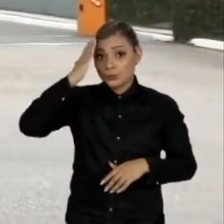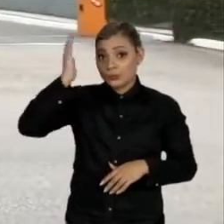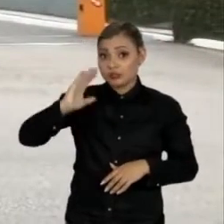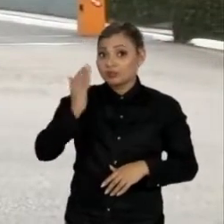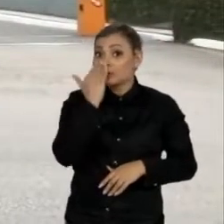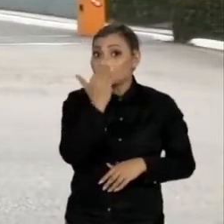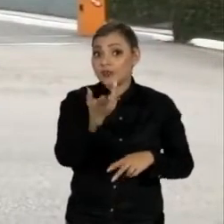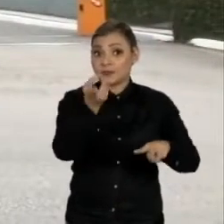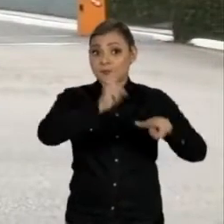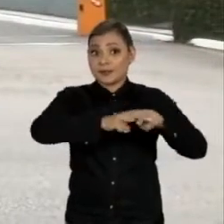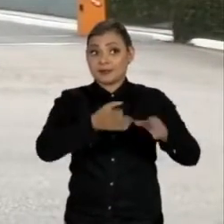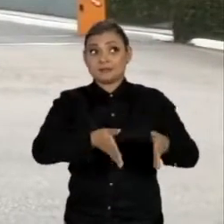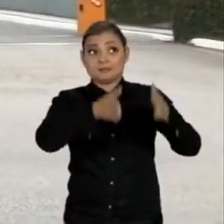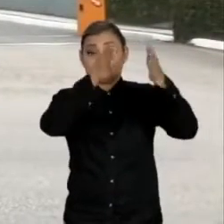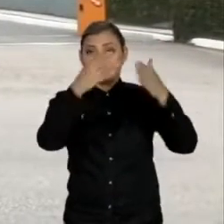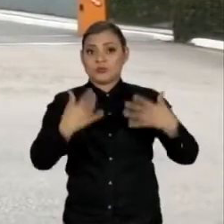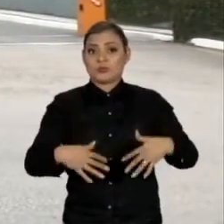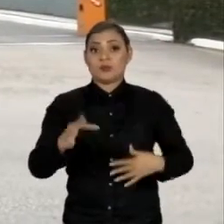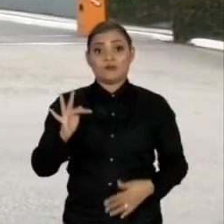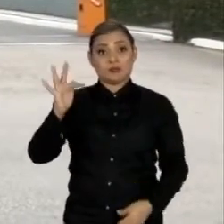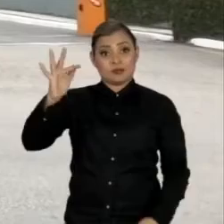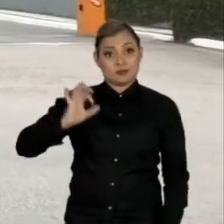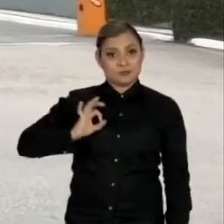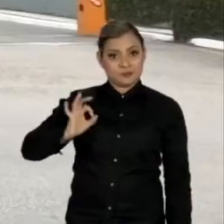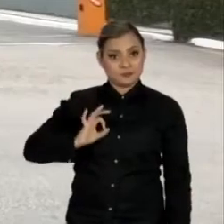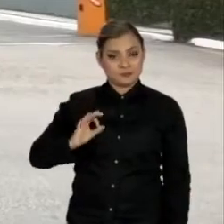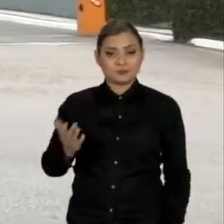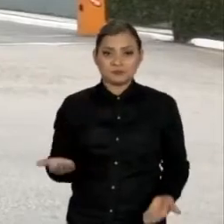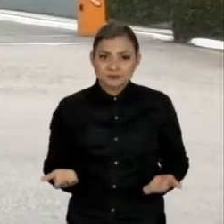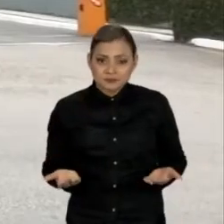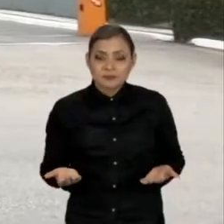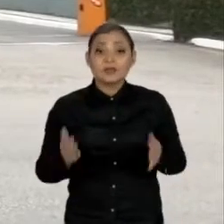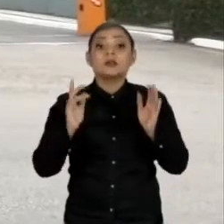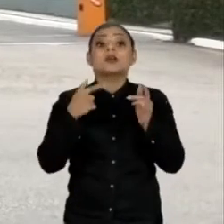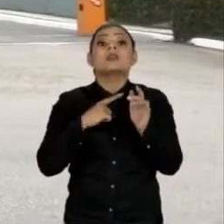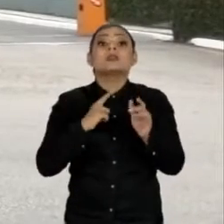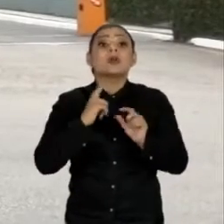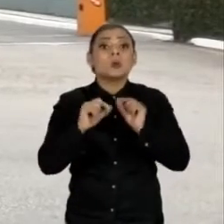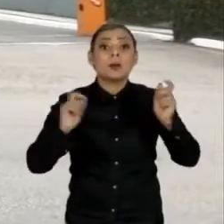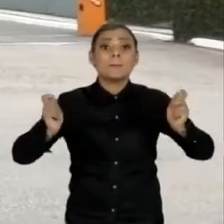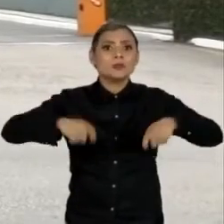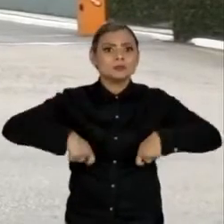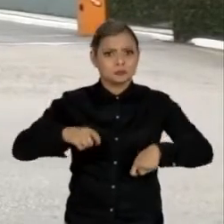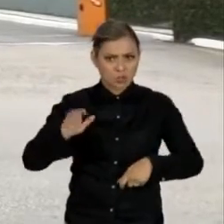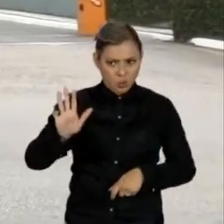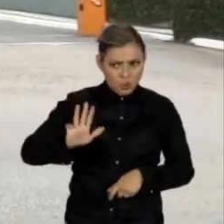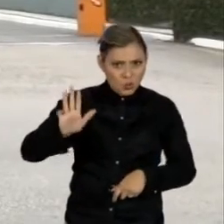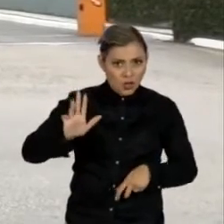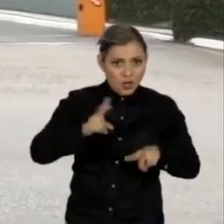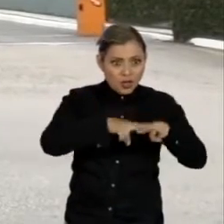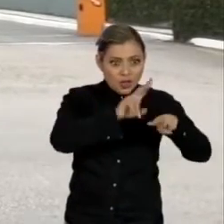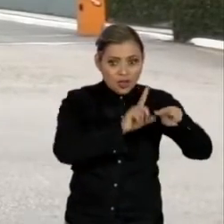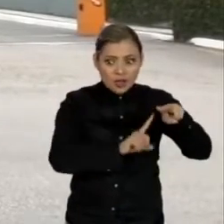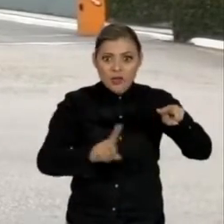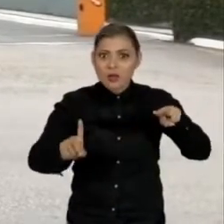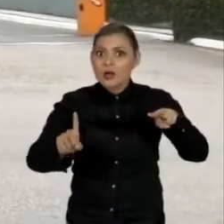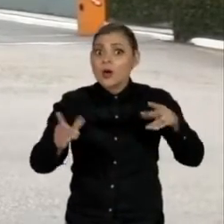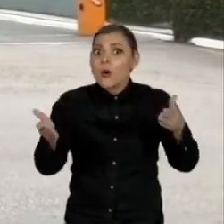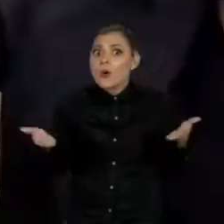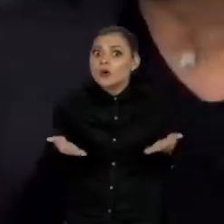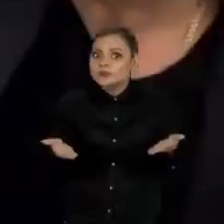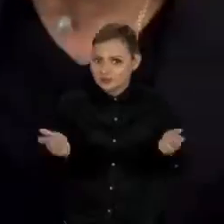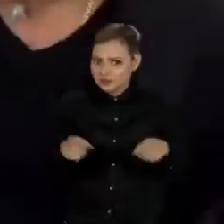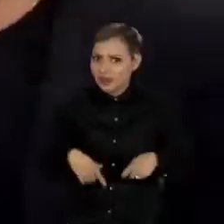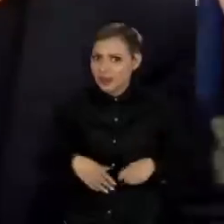frente à sede da superintendência da Polícia Federal em Curitiba. Isso porque existe a possibilidade do ex-presidente Lula deixar a prisão ainda